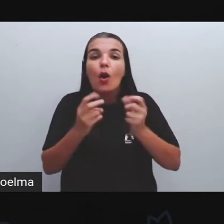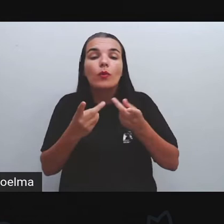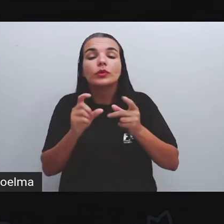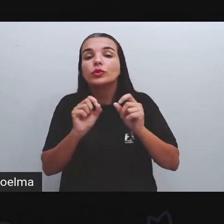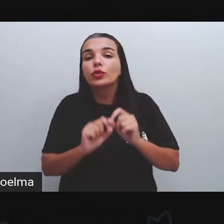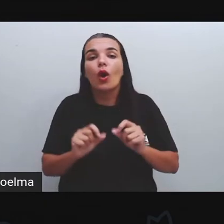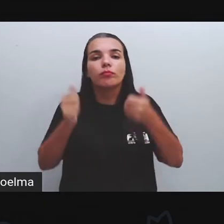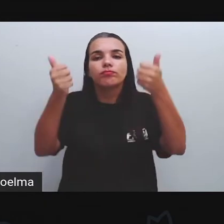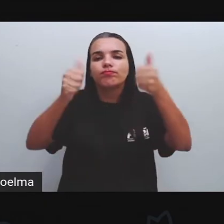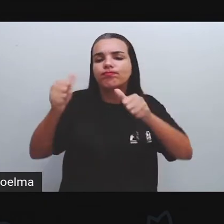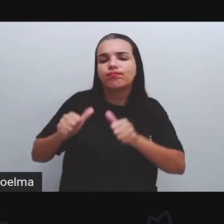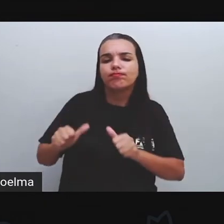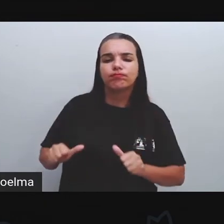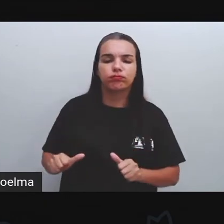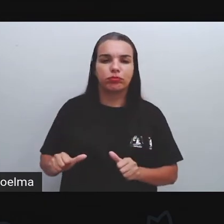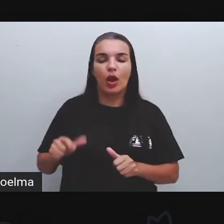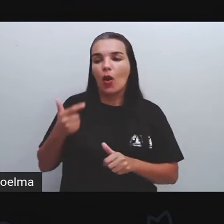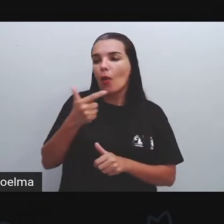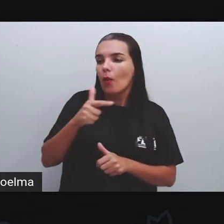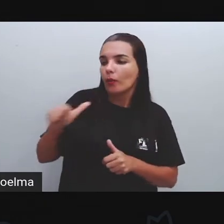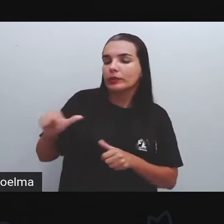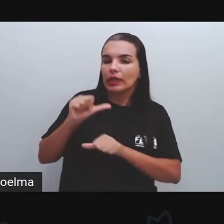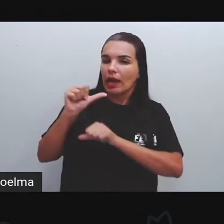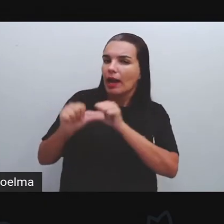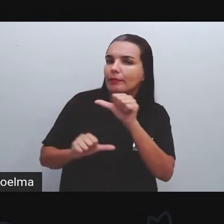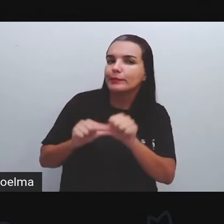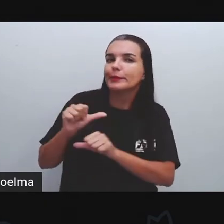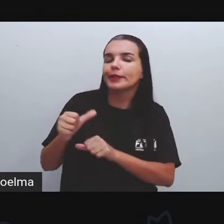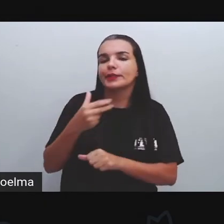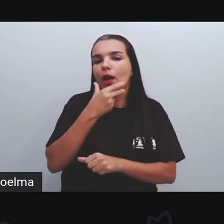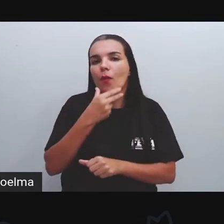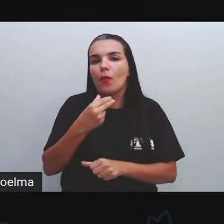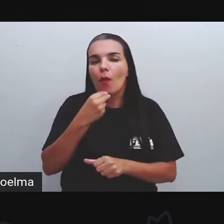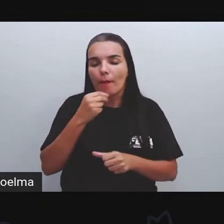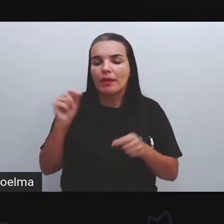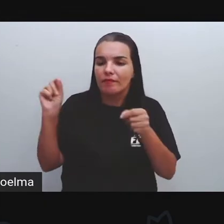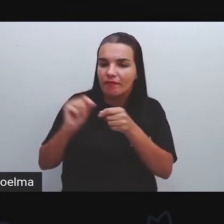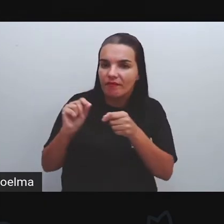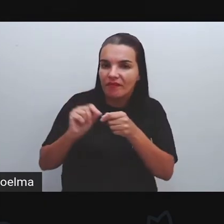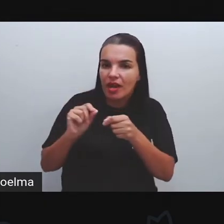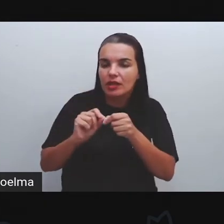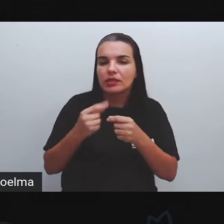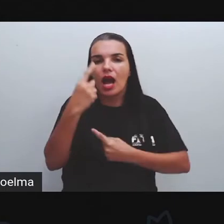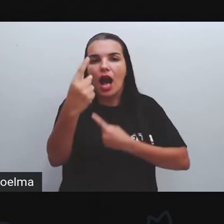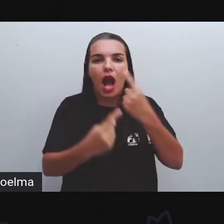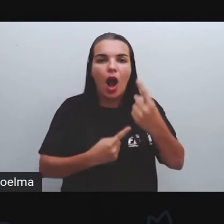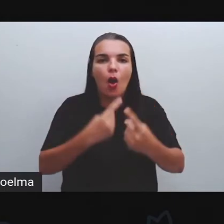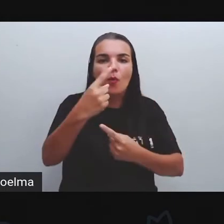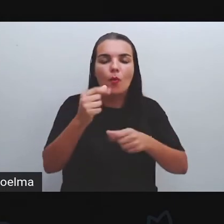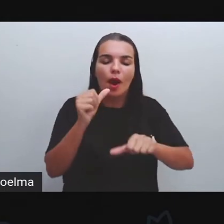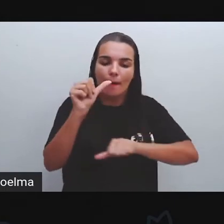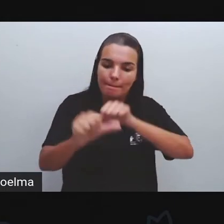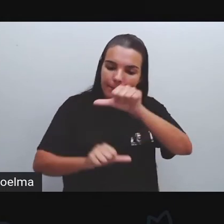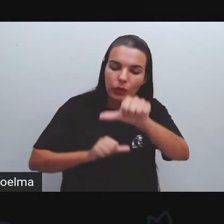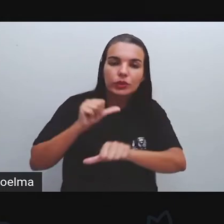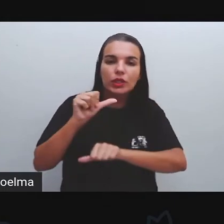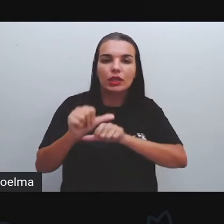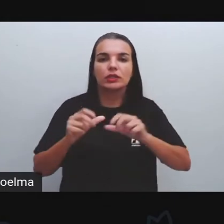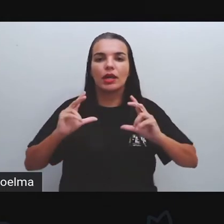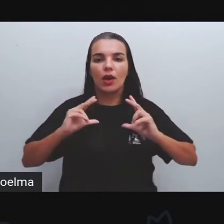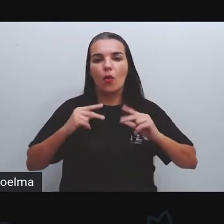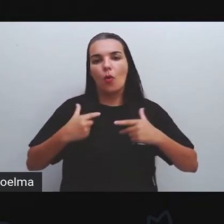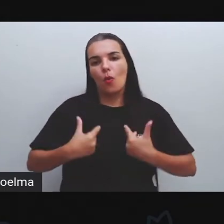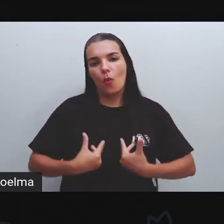ou antrópicas, né? Onde houve aí, surgiu a partir de transformações